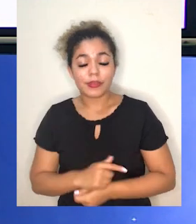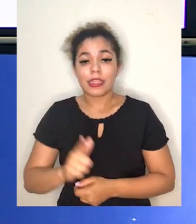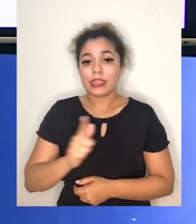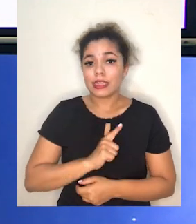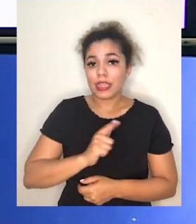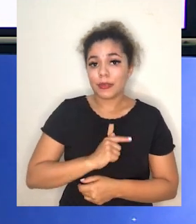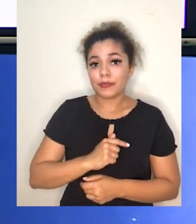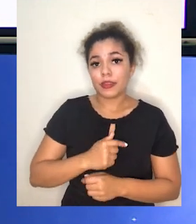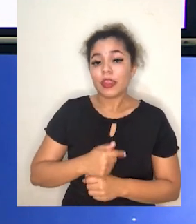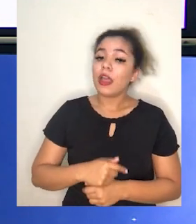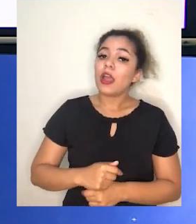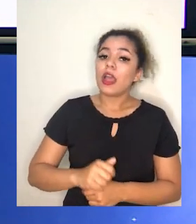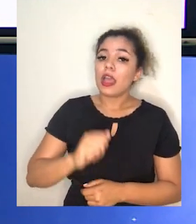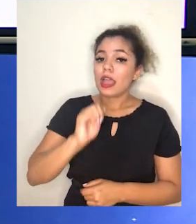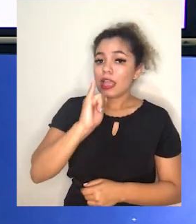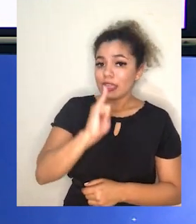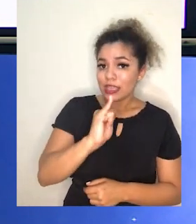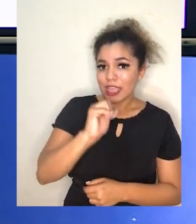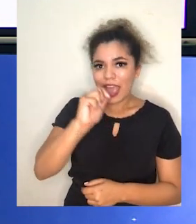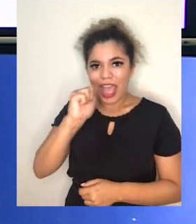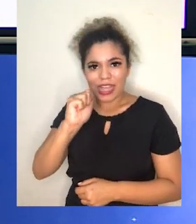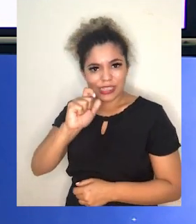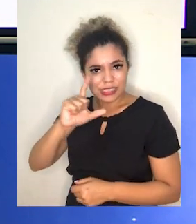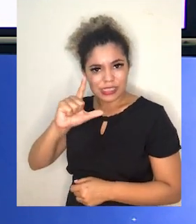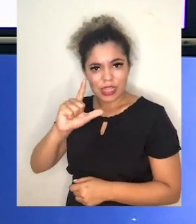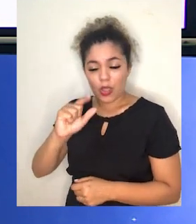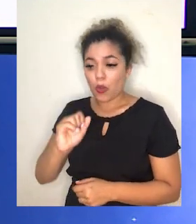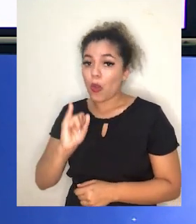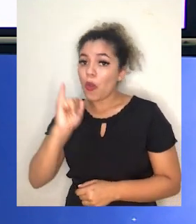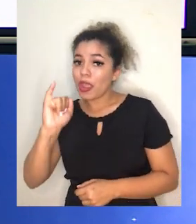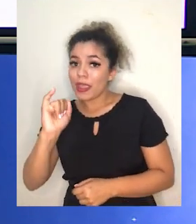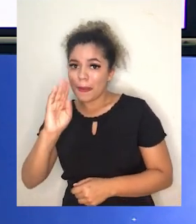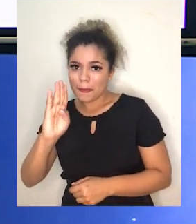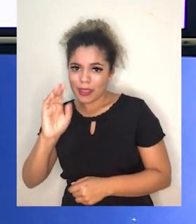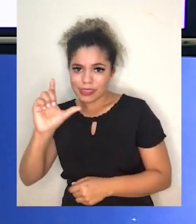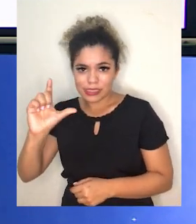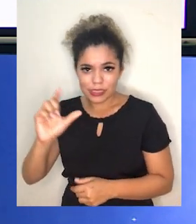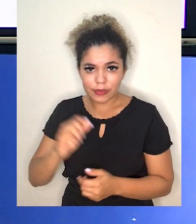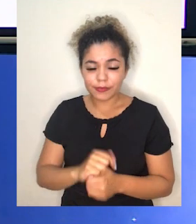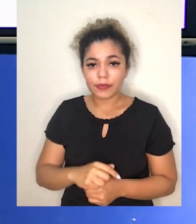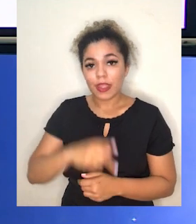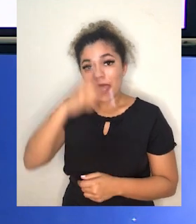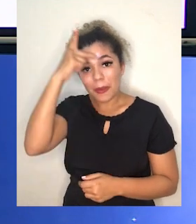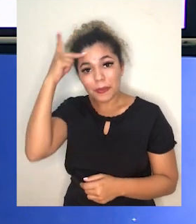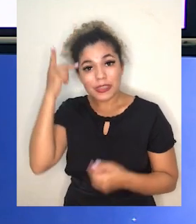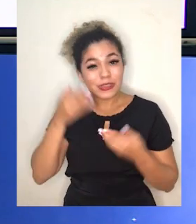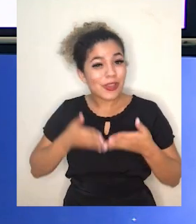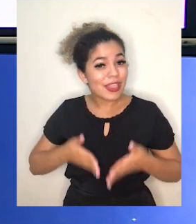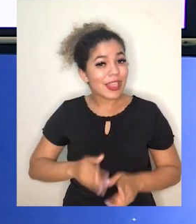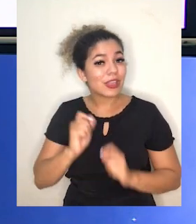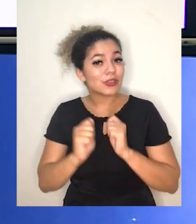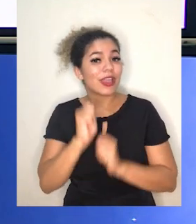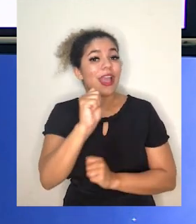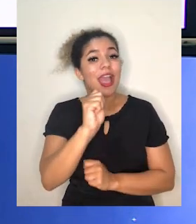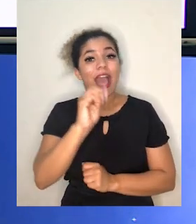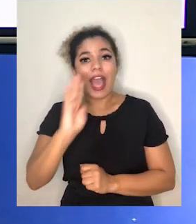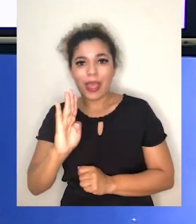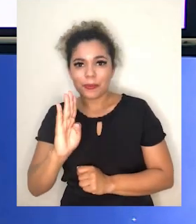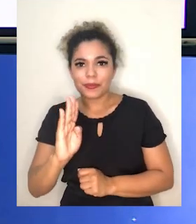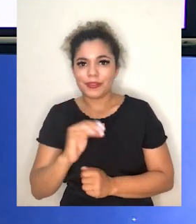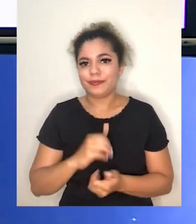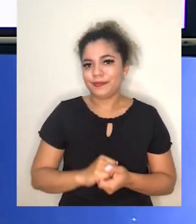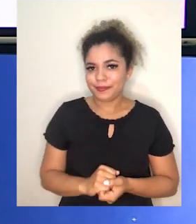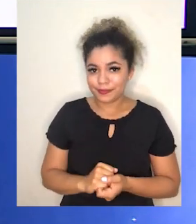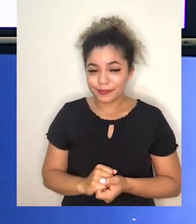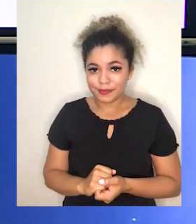nós temos o cruzamento entre iazão com ibezão, nós temos o indivíduo do tipo AB, 25% de chance.